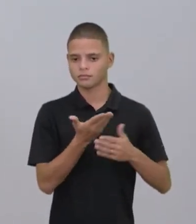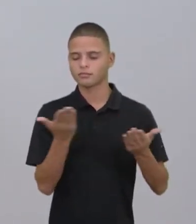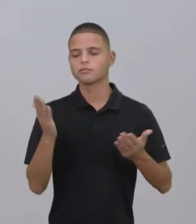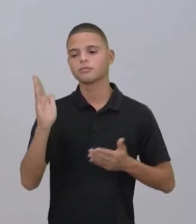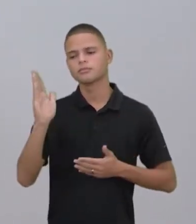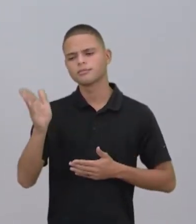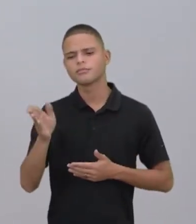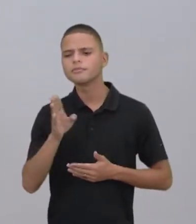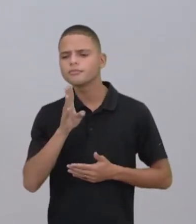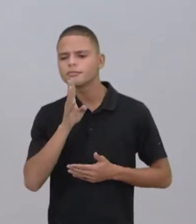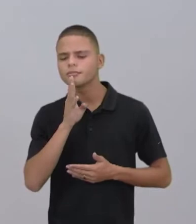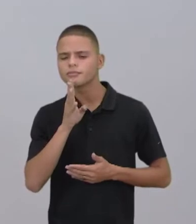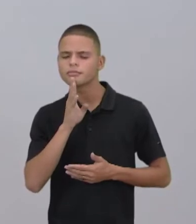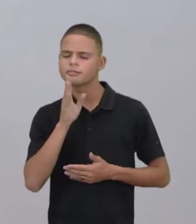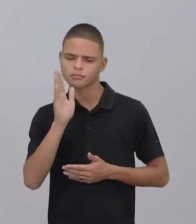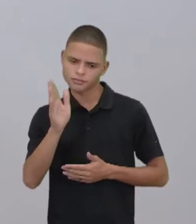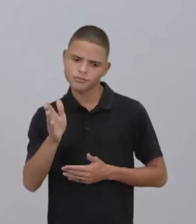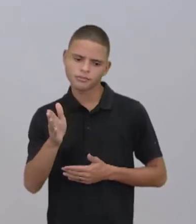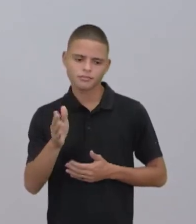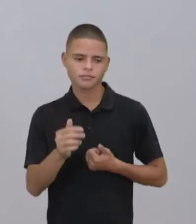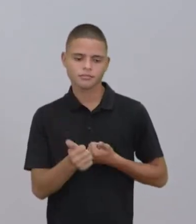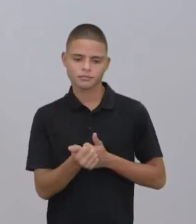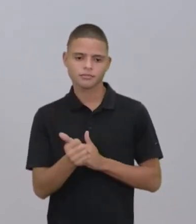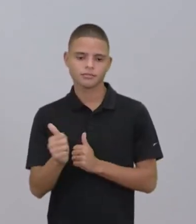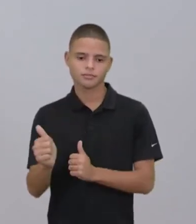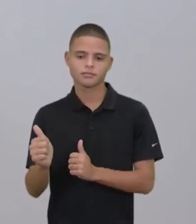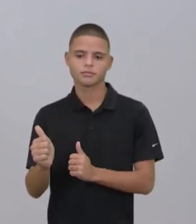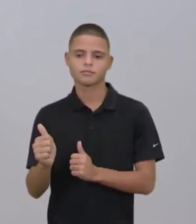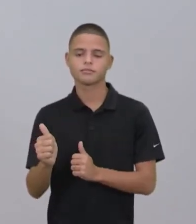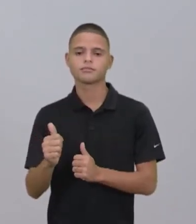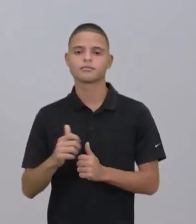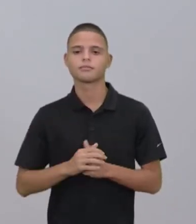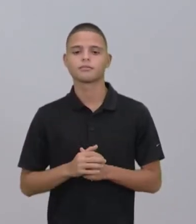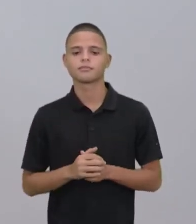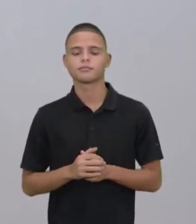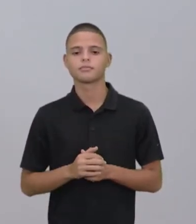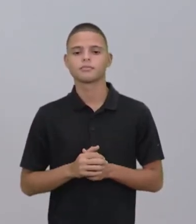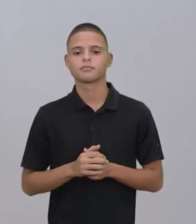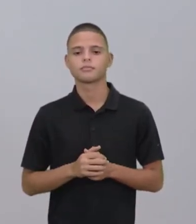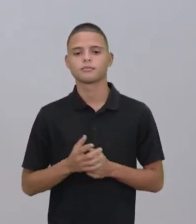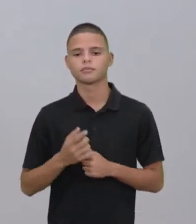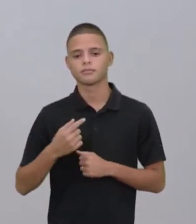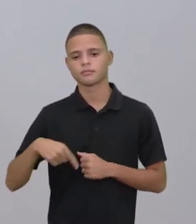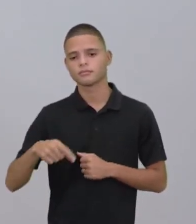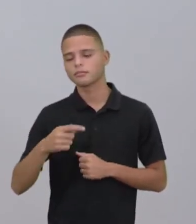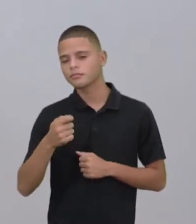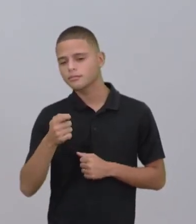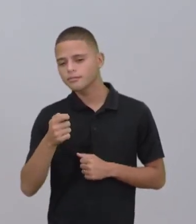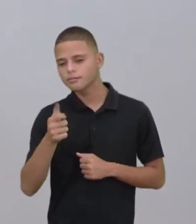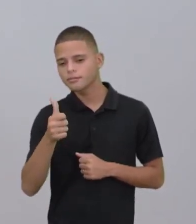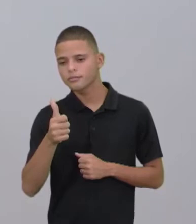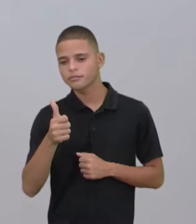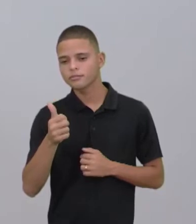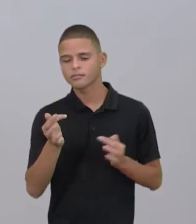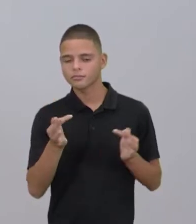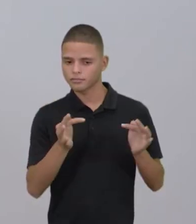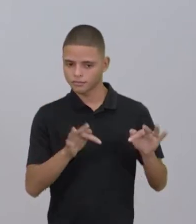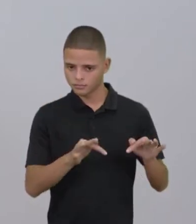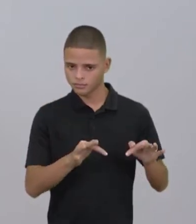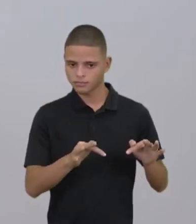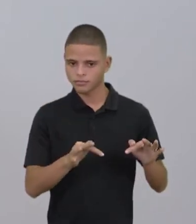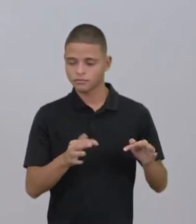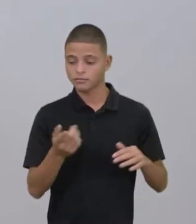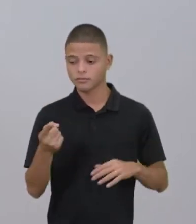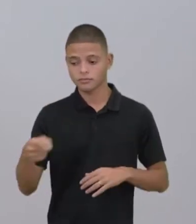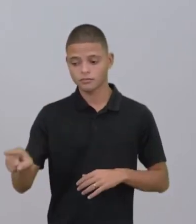conhecem, vocês já acompanham também. E aí, a gente está quase finalizando. Olha só, a gente está na nossa